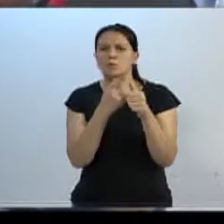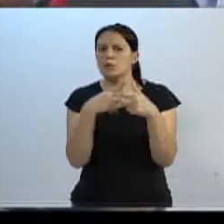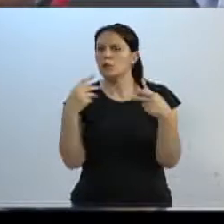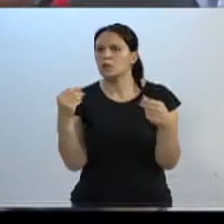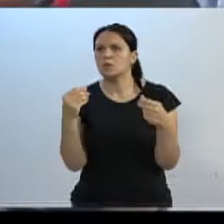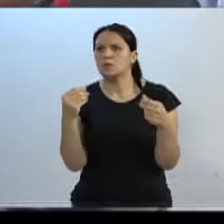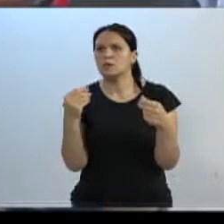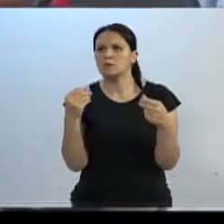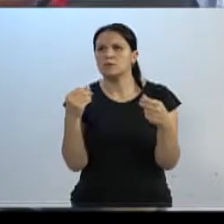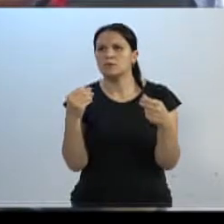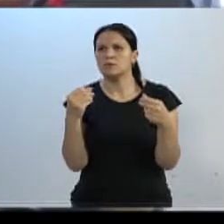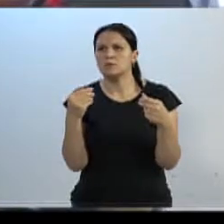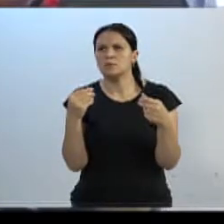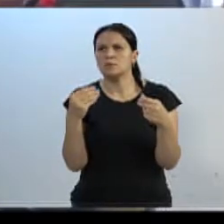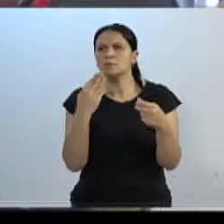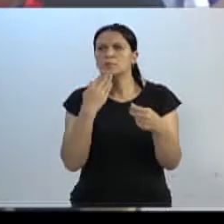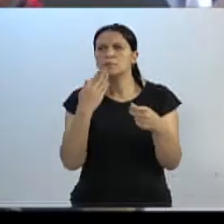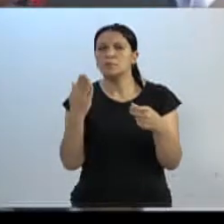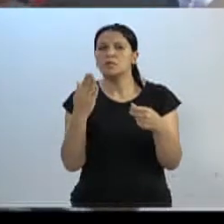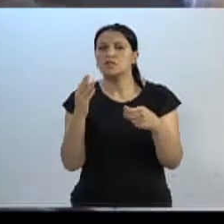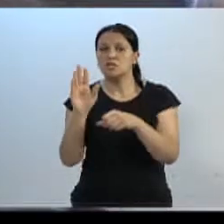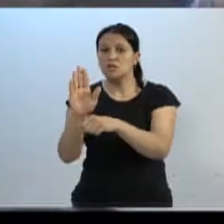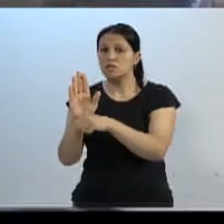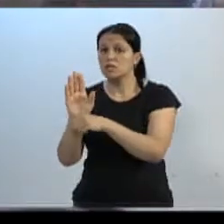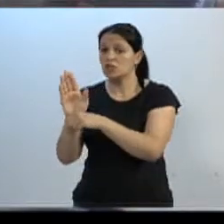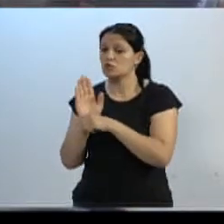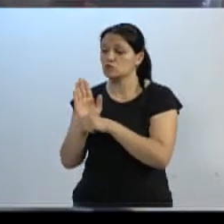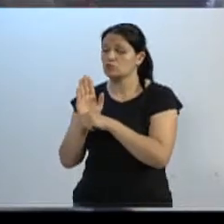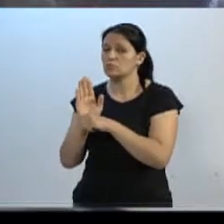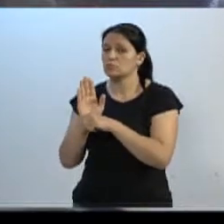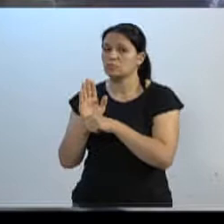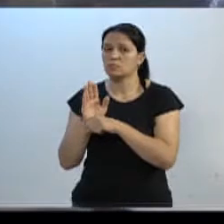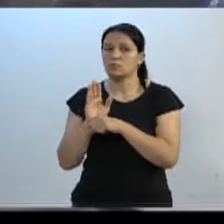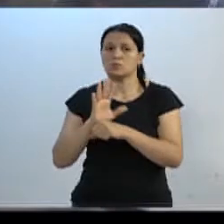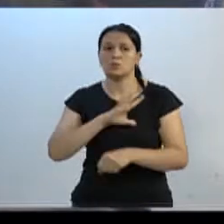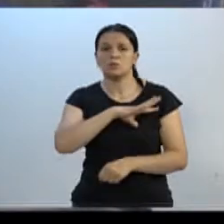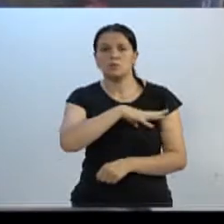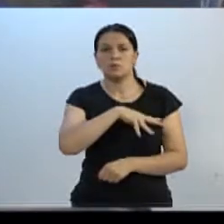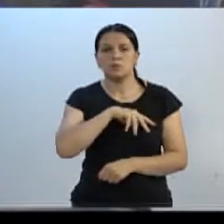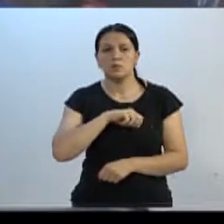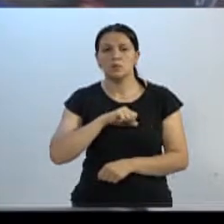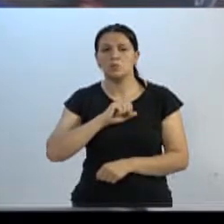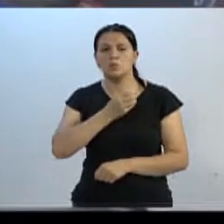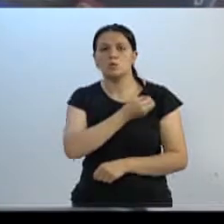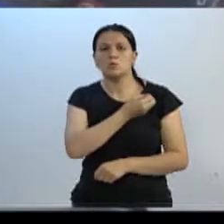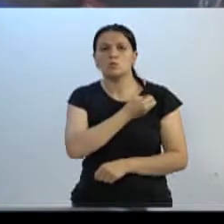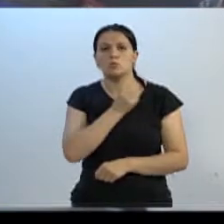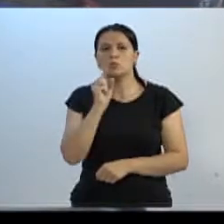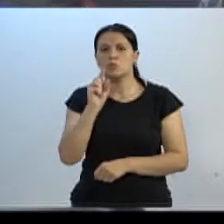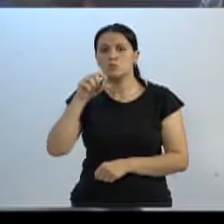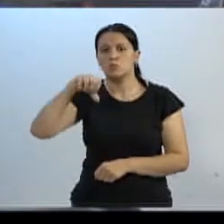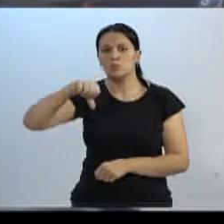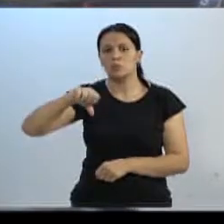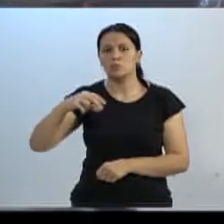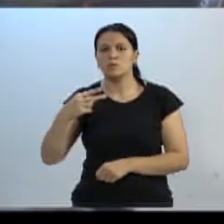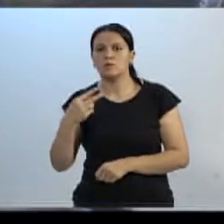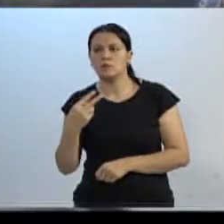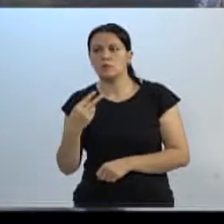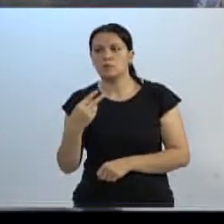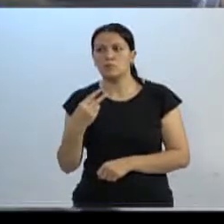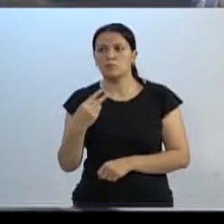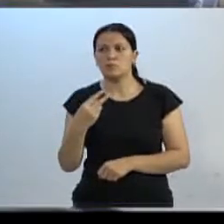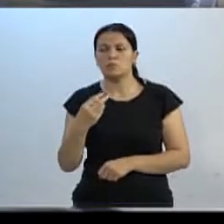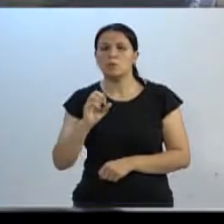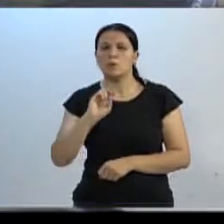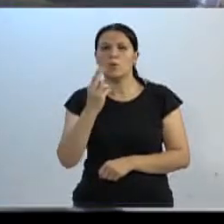acionar o socorro externo. Sabu, um, nove, dois, ou o corpo de bombeiros, um, nove,